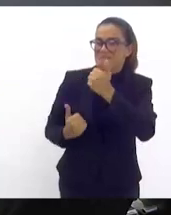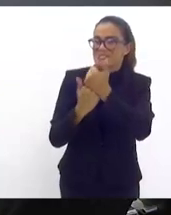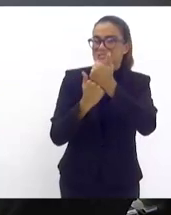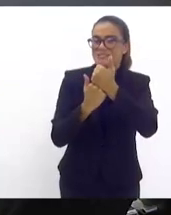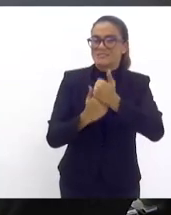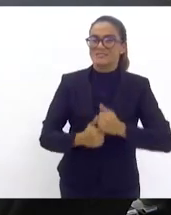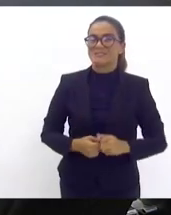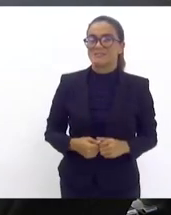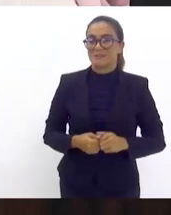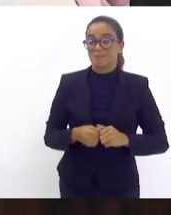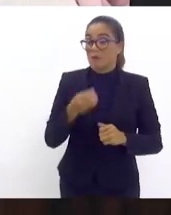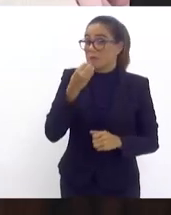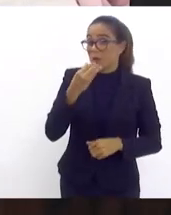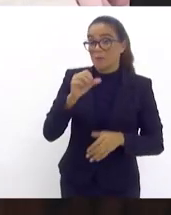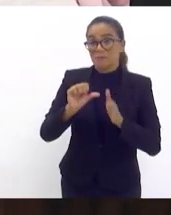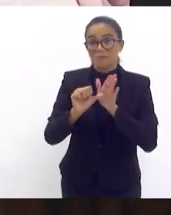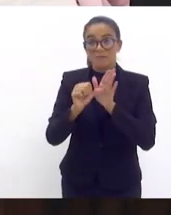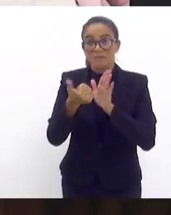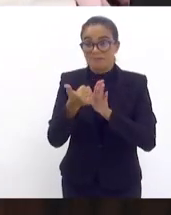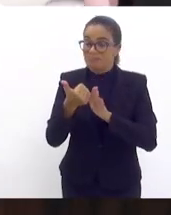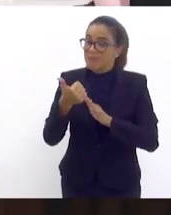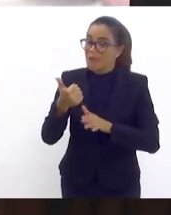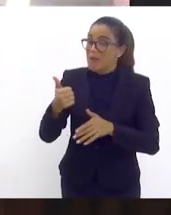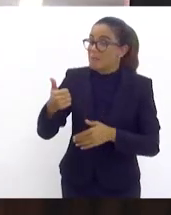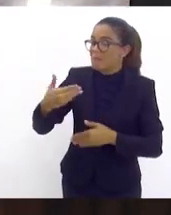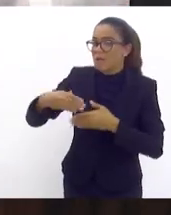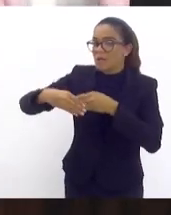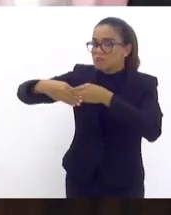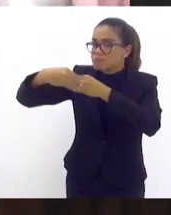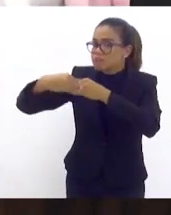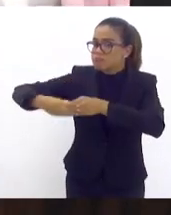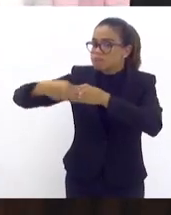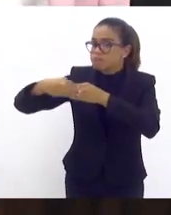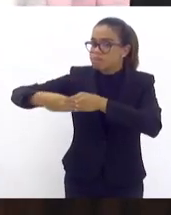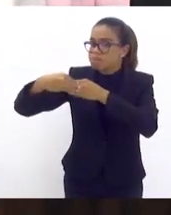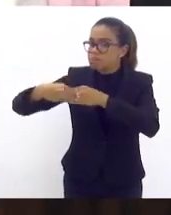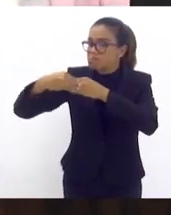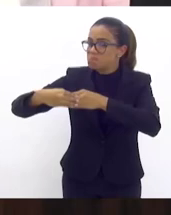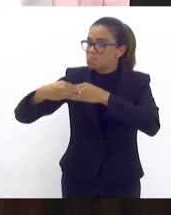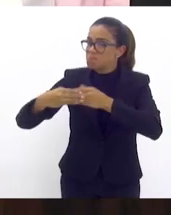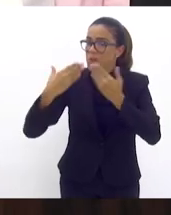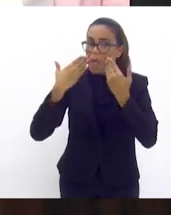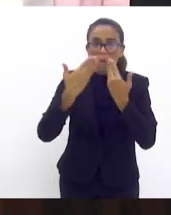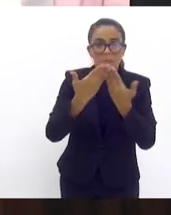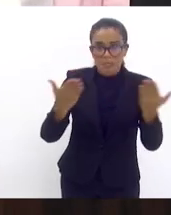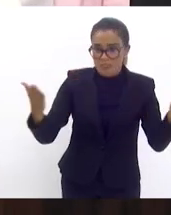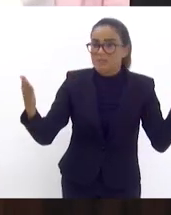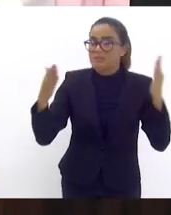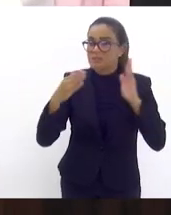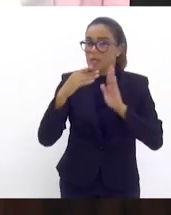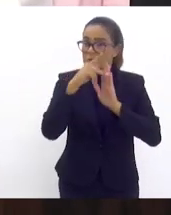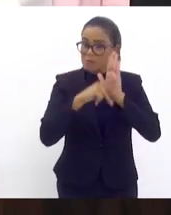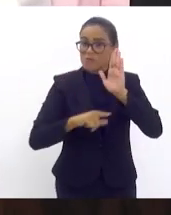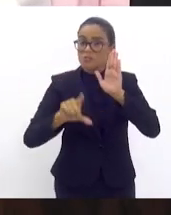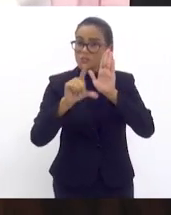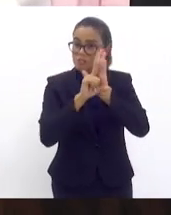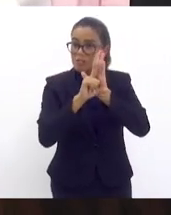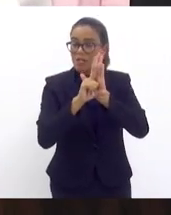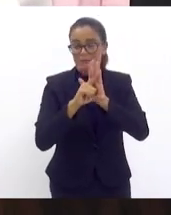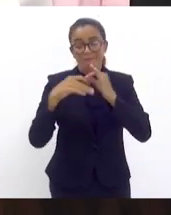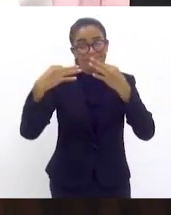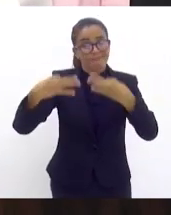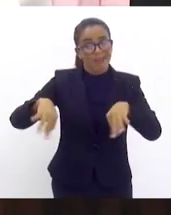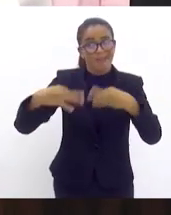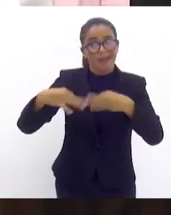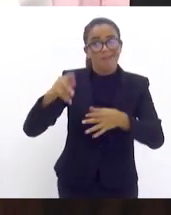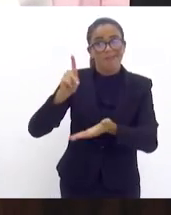favor bom primeiramente queria saudar a nobre iniciativa de apresentar esse projeto de lei de fato na nossa cidade de Petrópolis